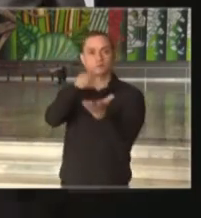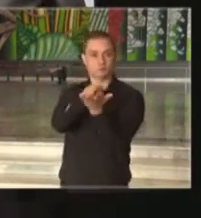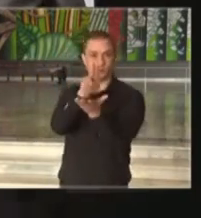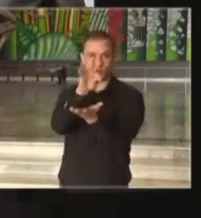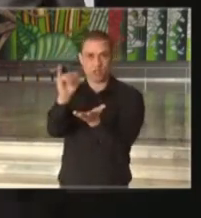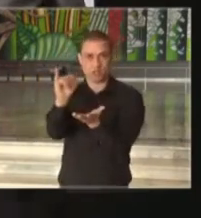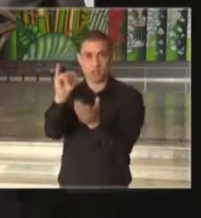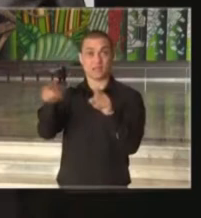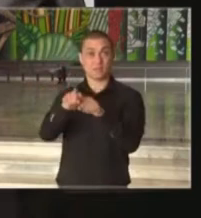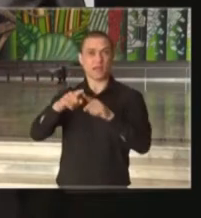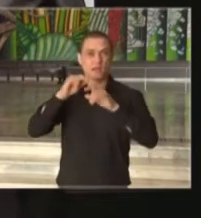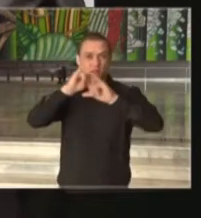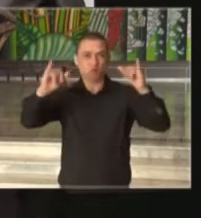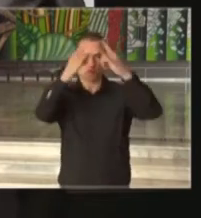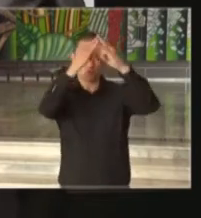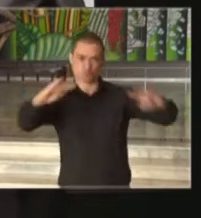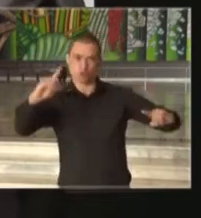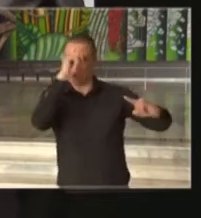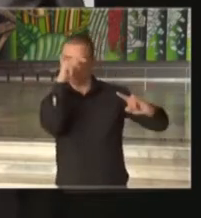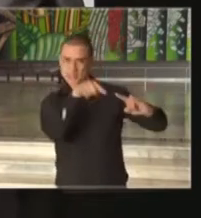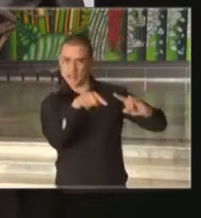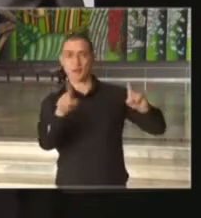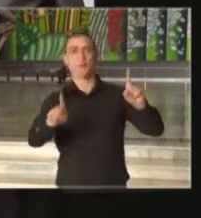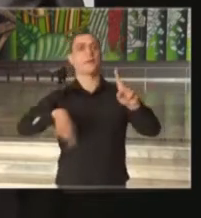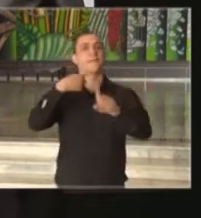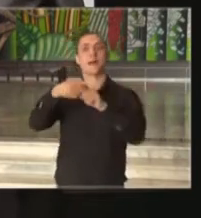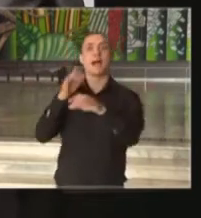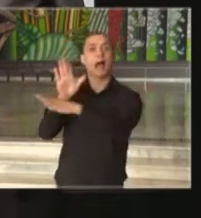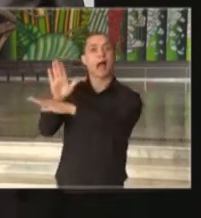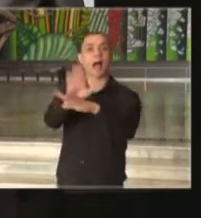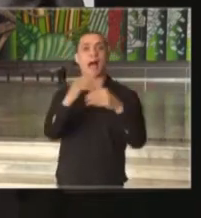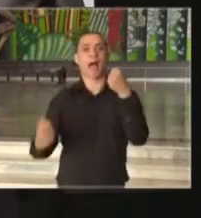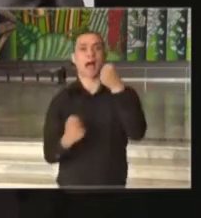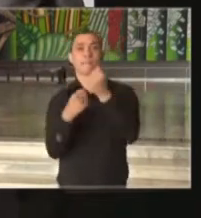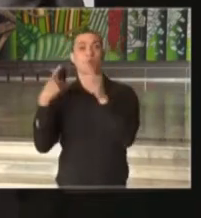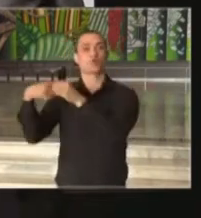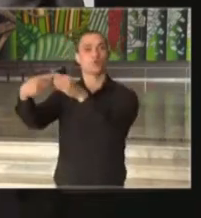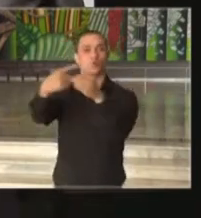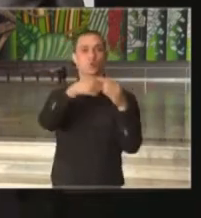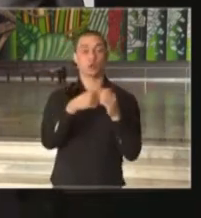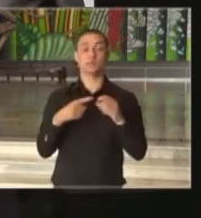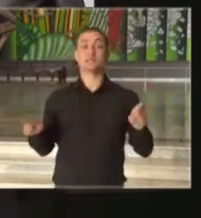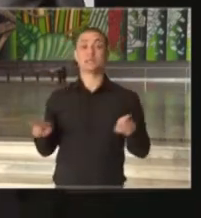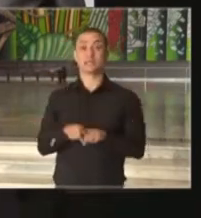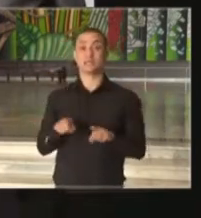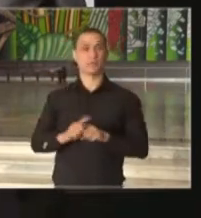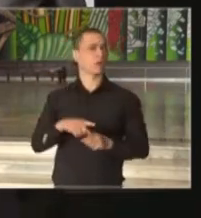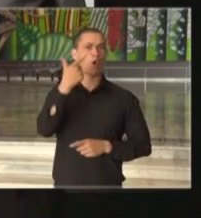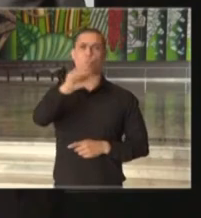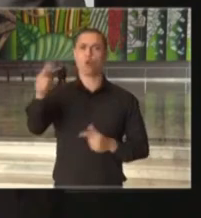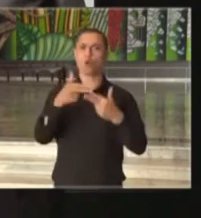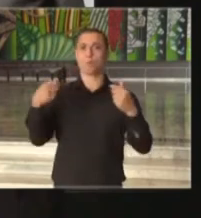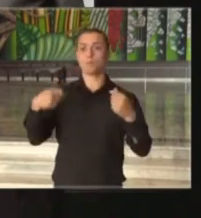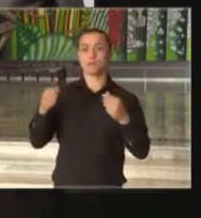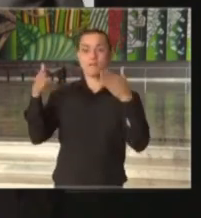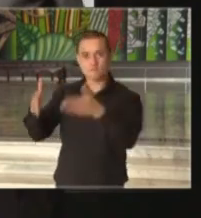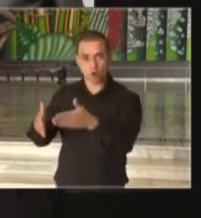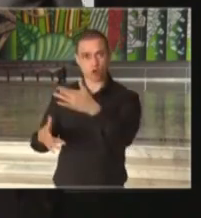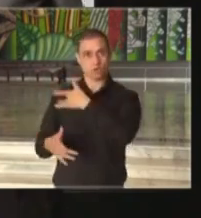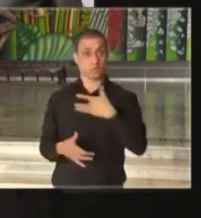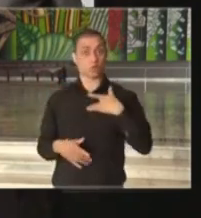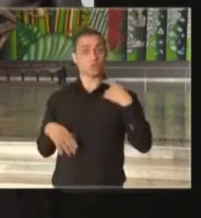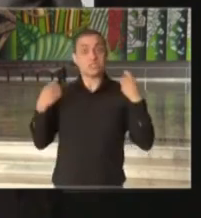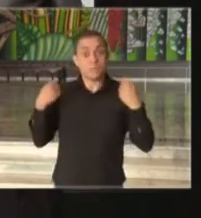hospitais de campanha, para o apoio aos municípios do estado de São Paulo e para todas as demais ações de saúde que forem